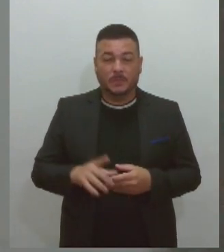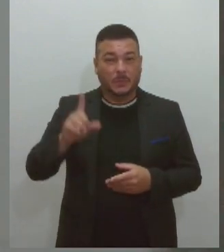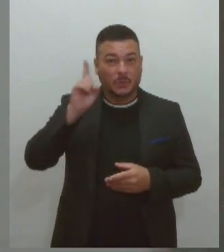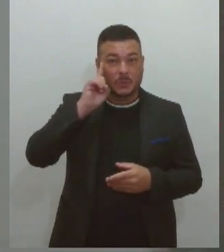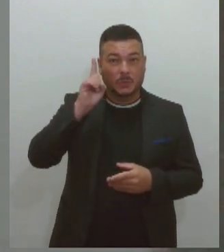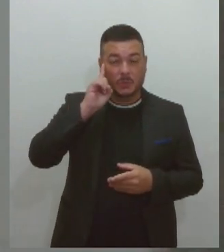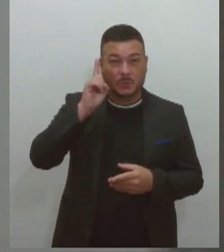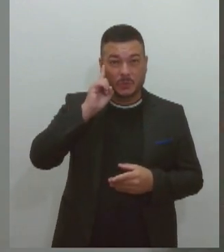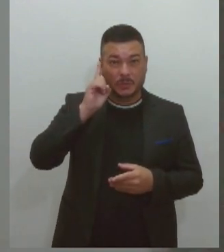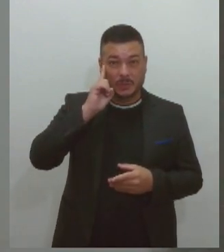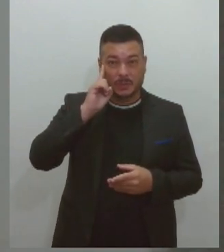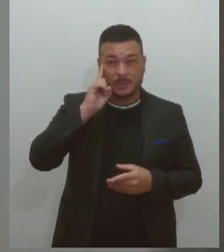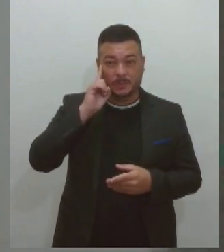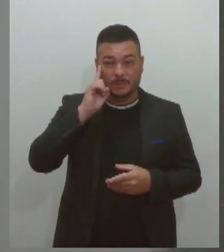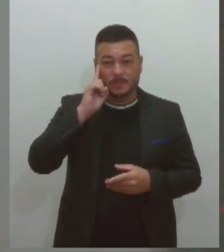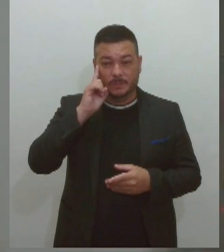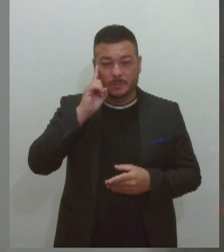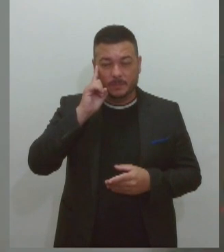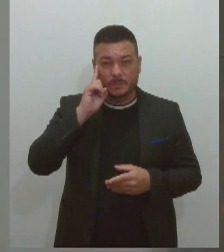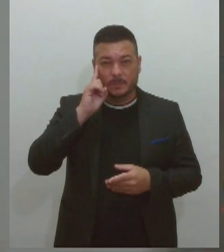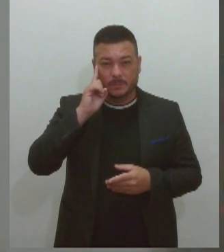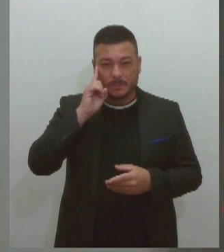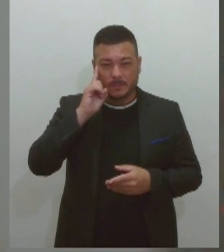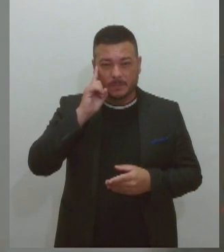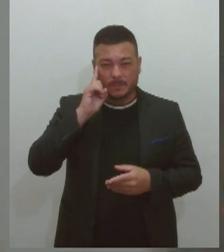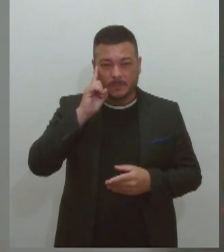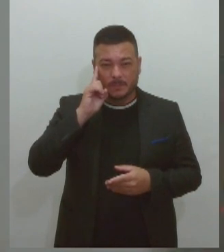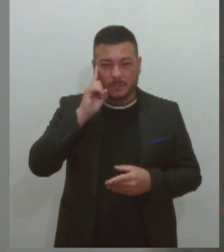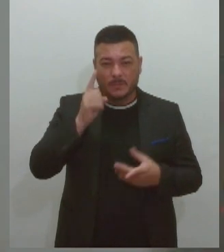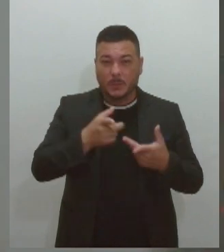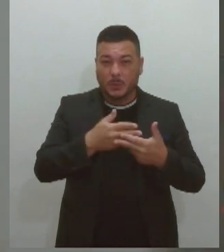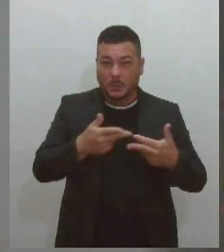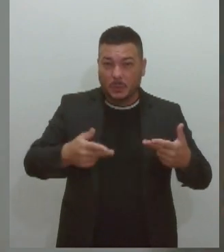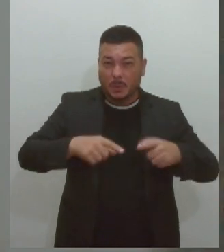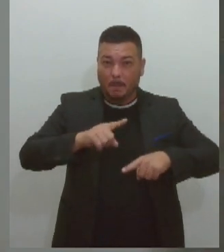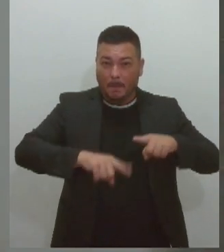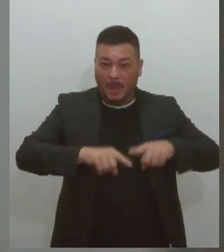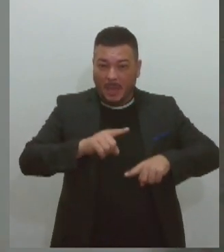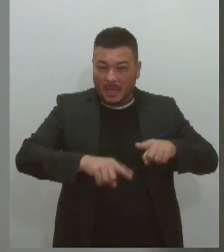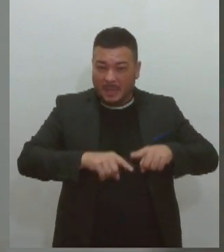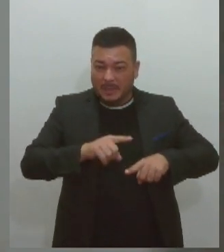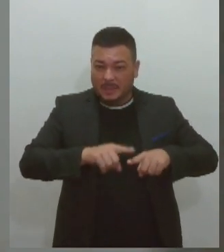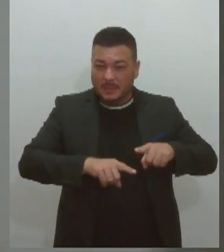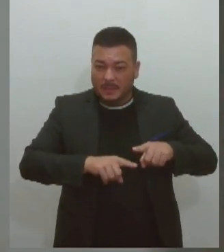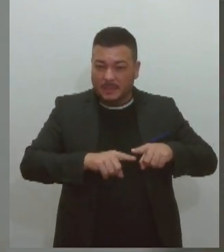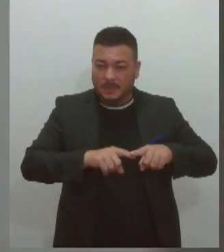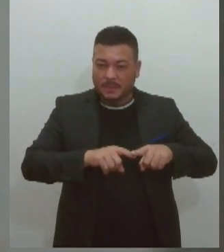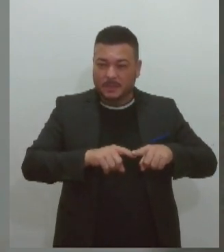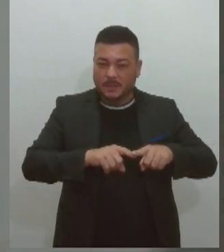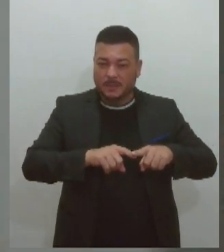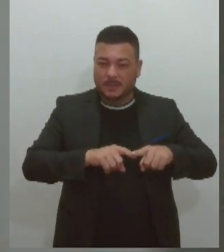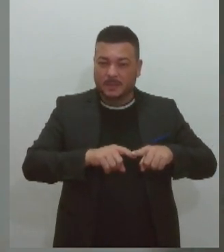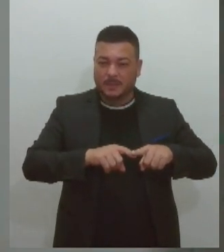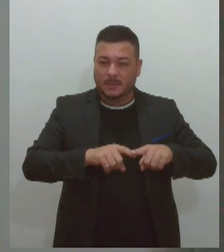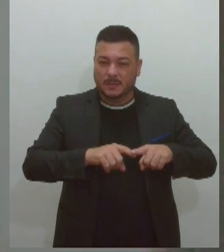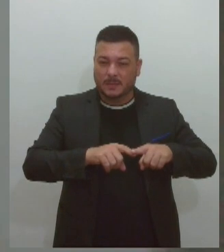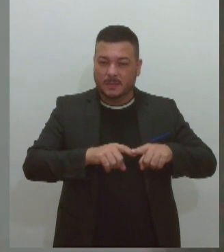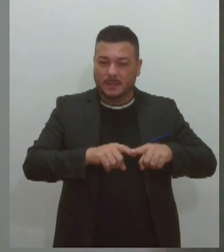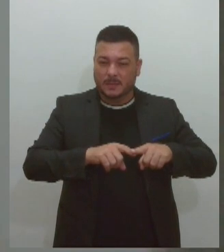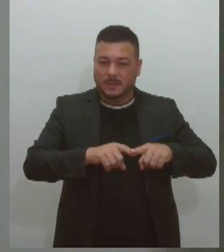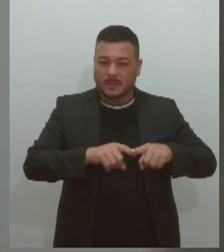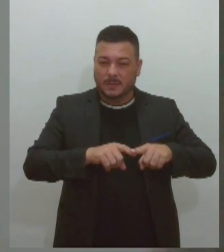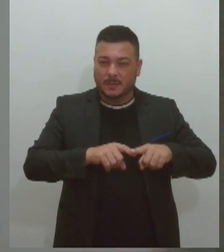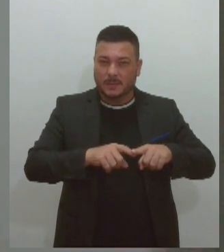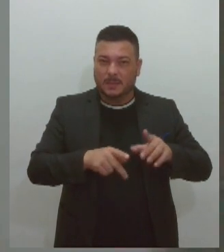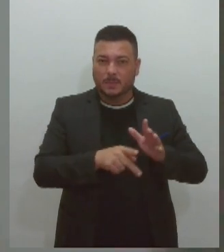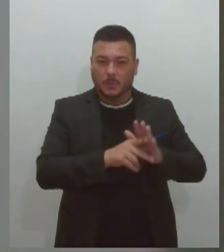com as questões dos resíduos, né? Nós estamos trabalhando enquanto ação em escolas, em